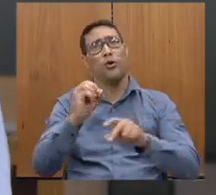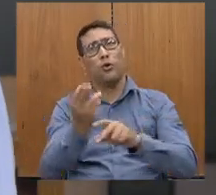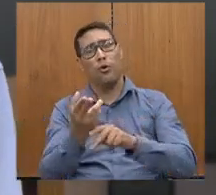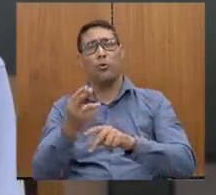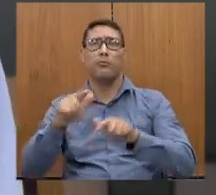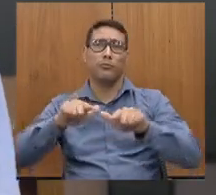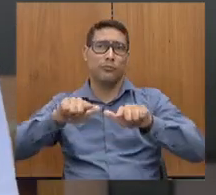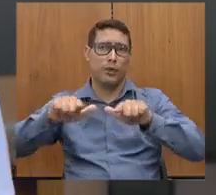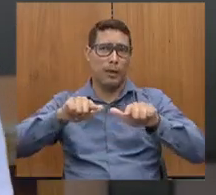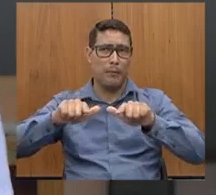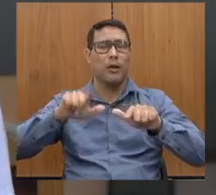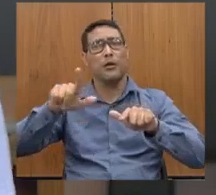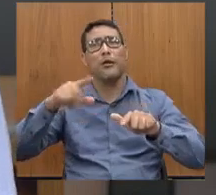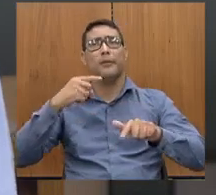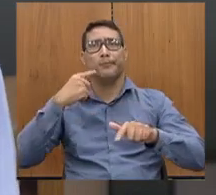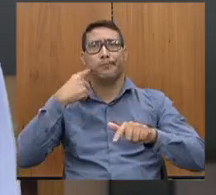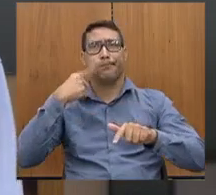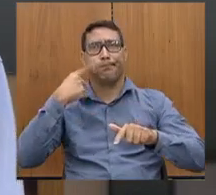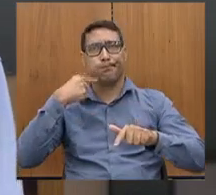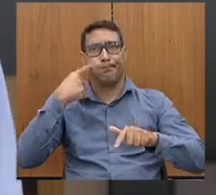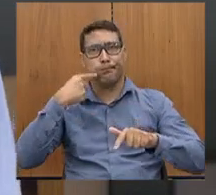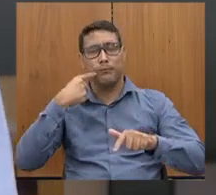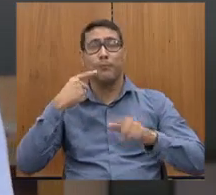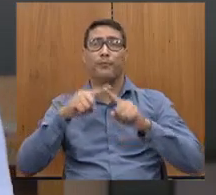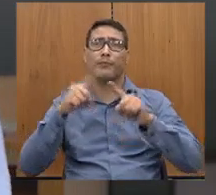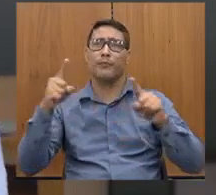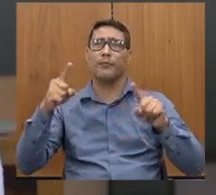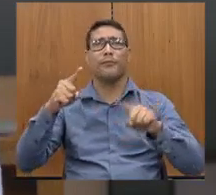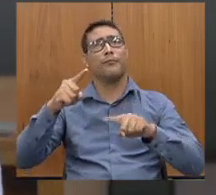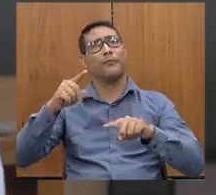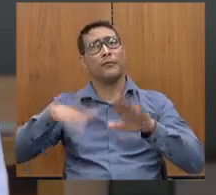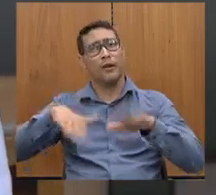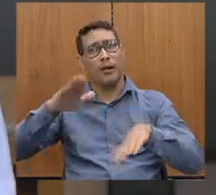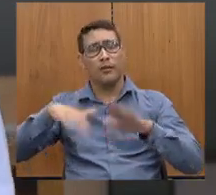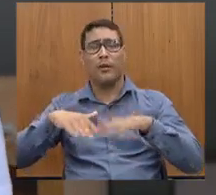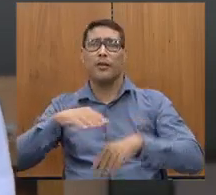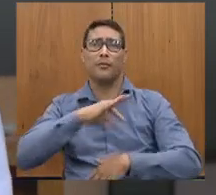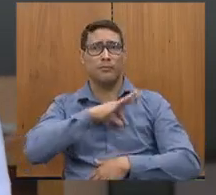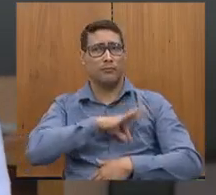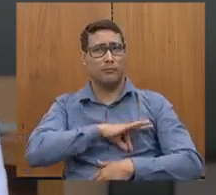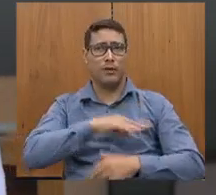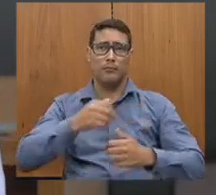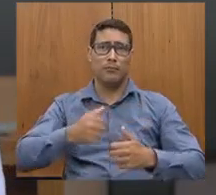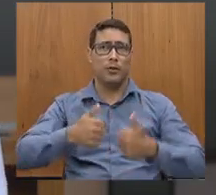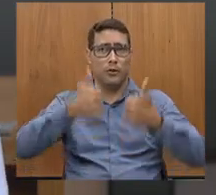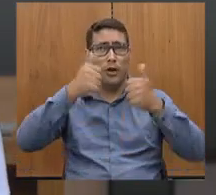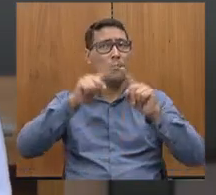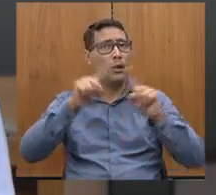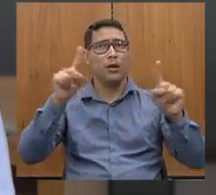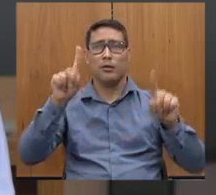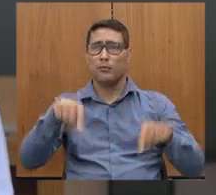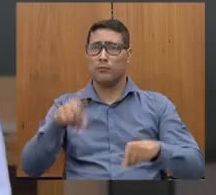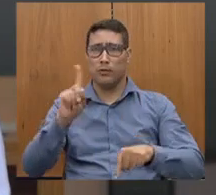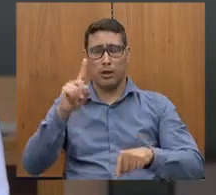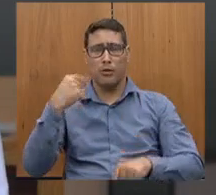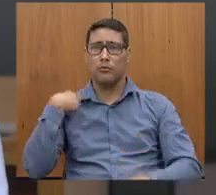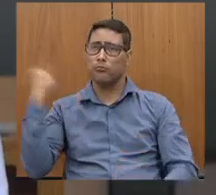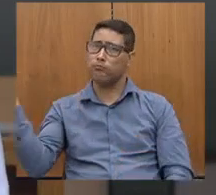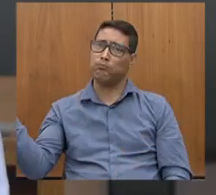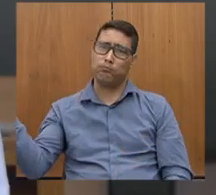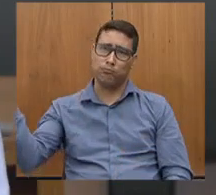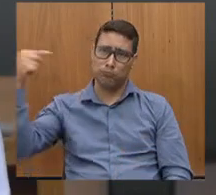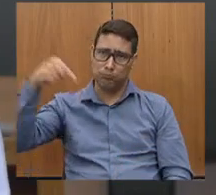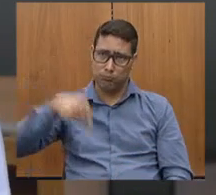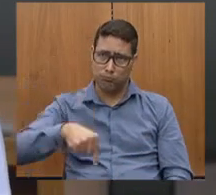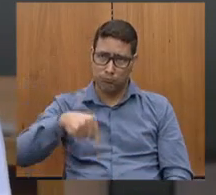possivelmente, com muito mais tranquilidade, ganhando melhor, mas o senhor não veio aqui para Belo Horizonte e